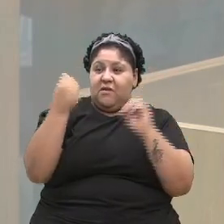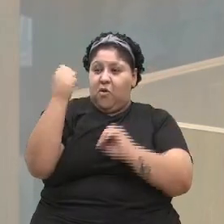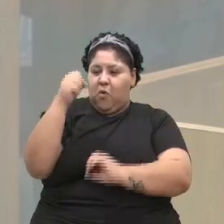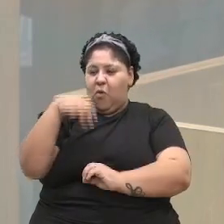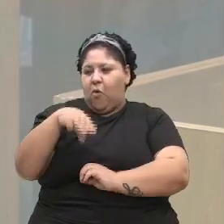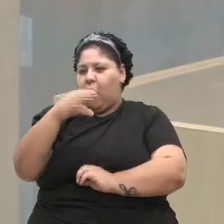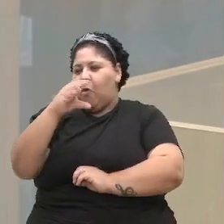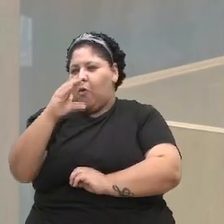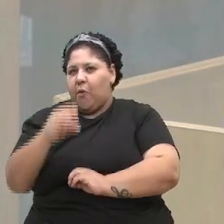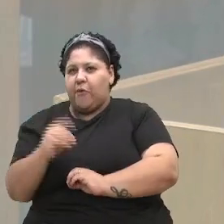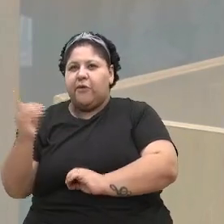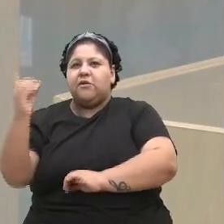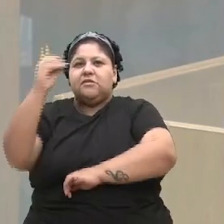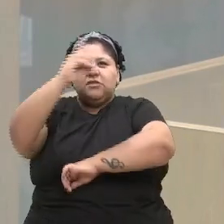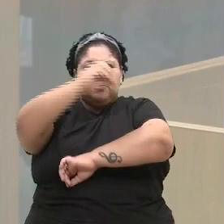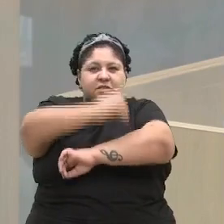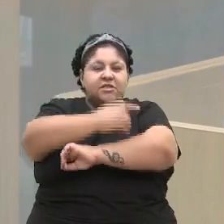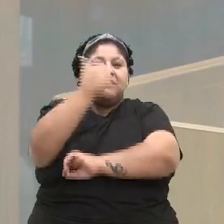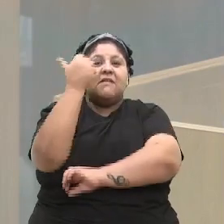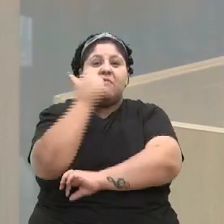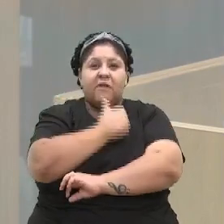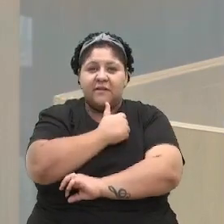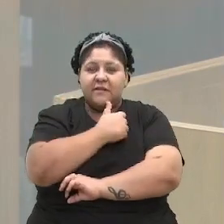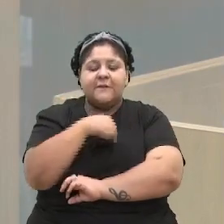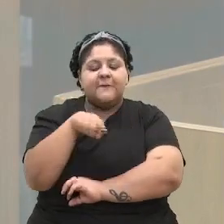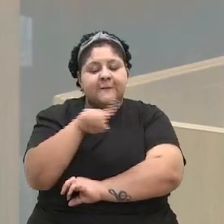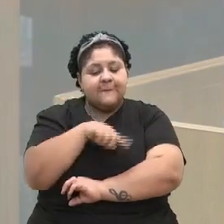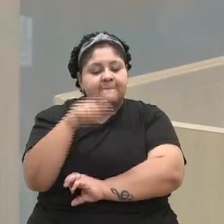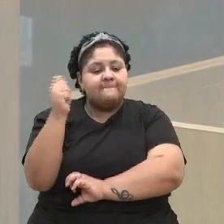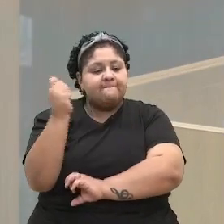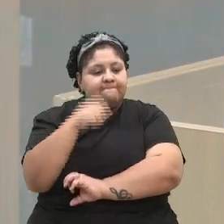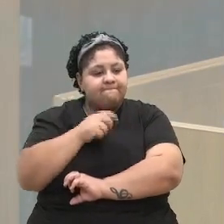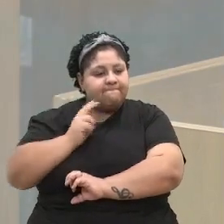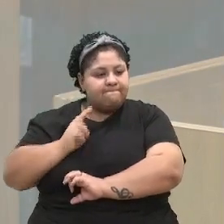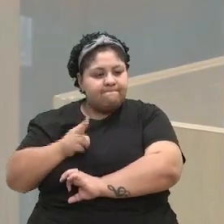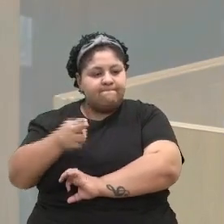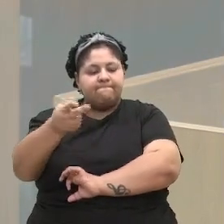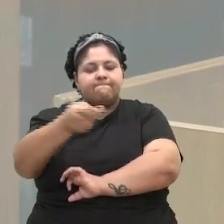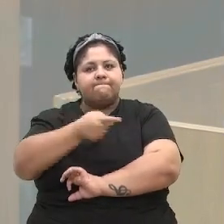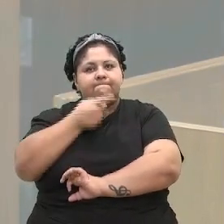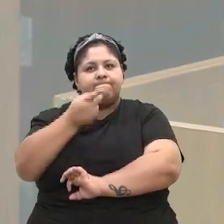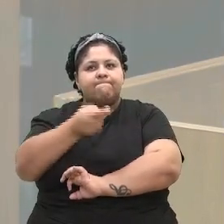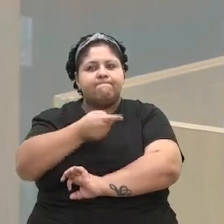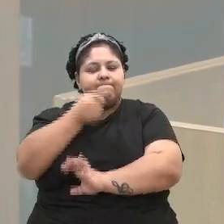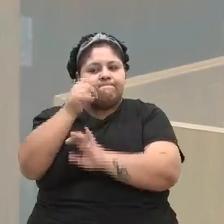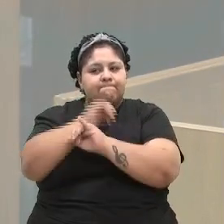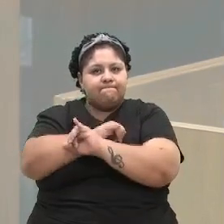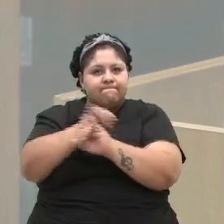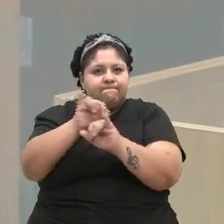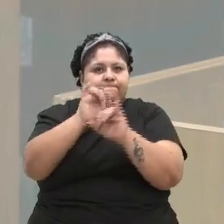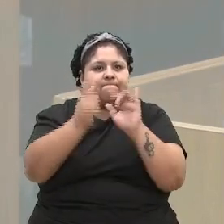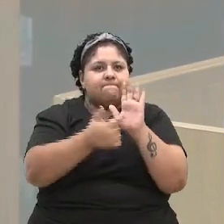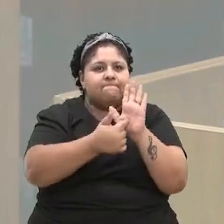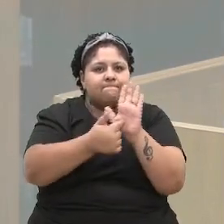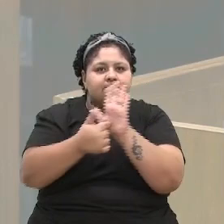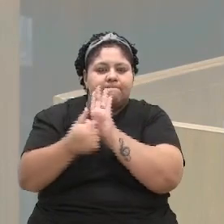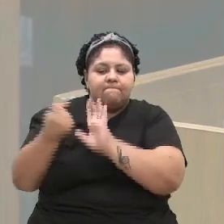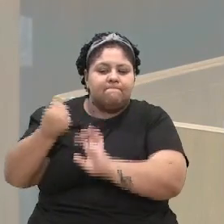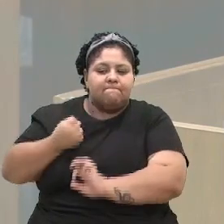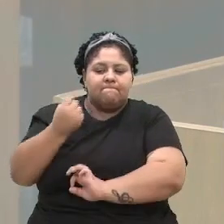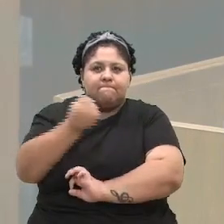março, Dia Internacional das Mulheres. A gente precisa continuar falando desses dados, mostrando esses números,